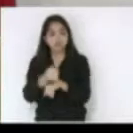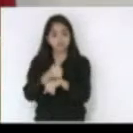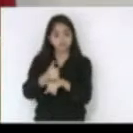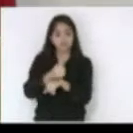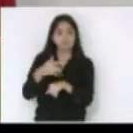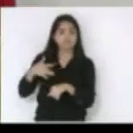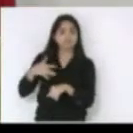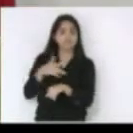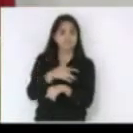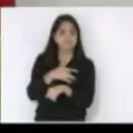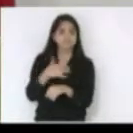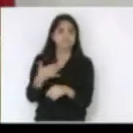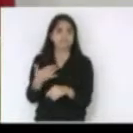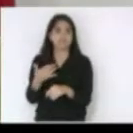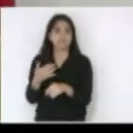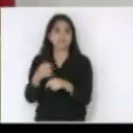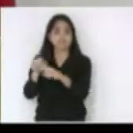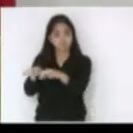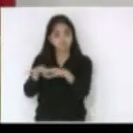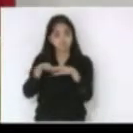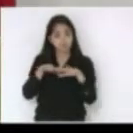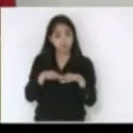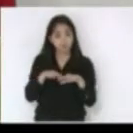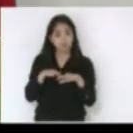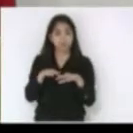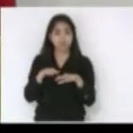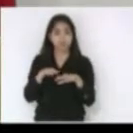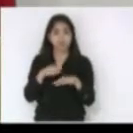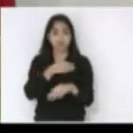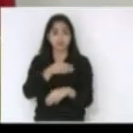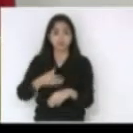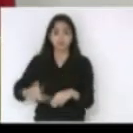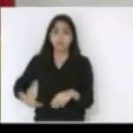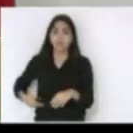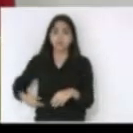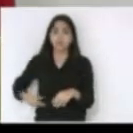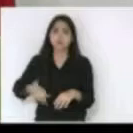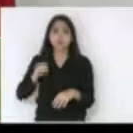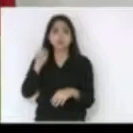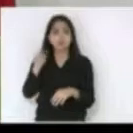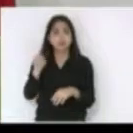e que numa audiência pública pela parte da manhã onde que discutimos